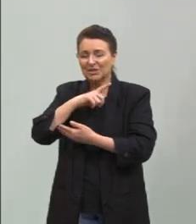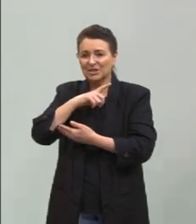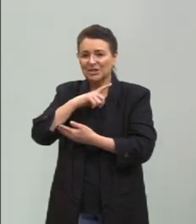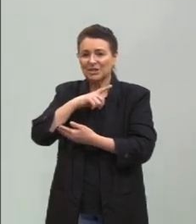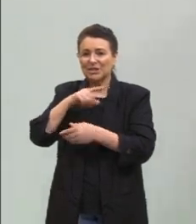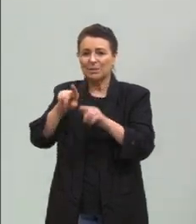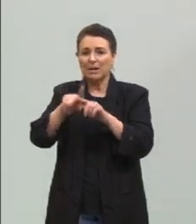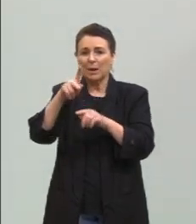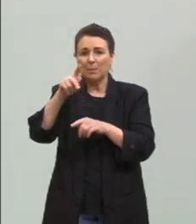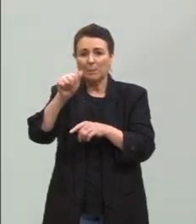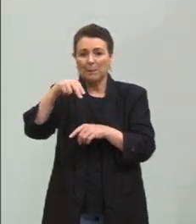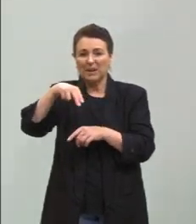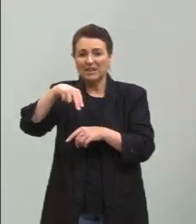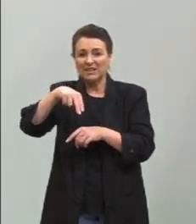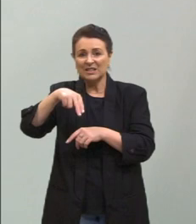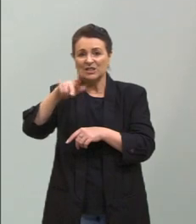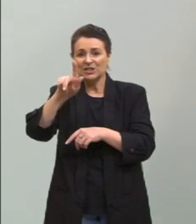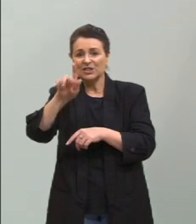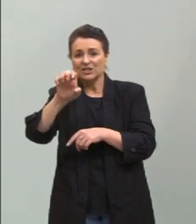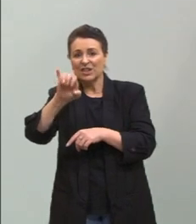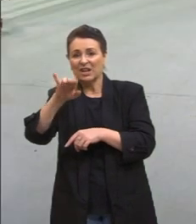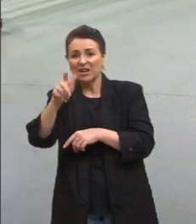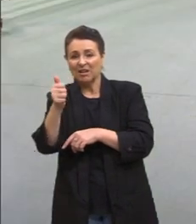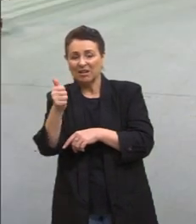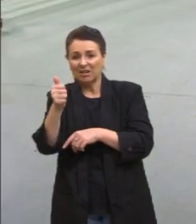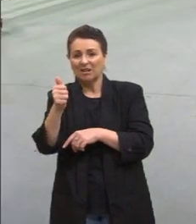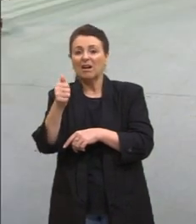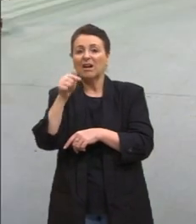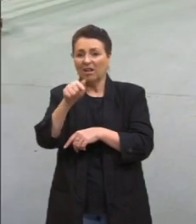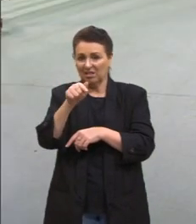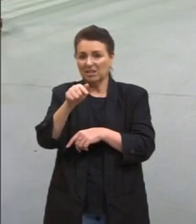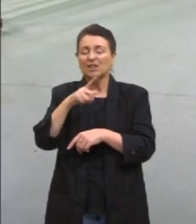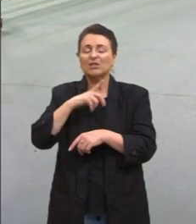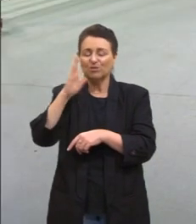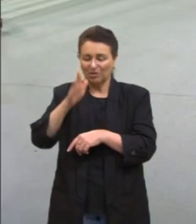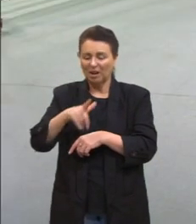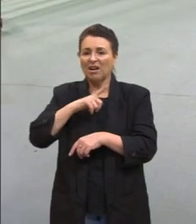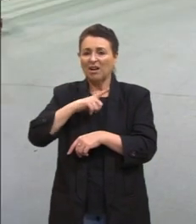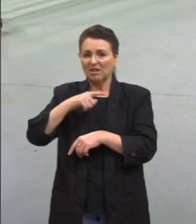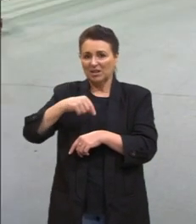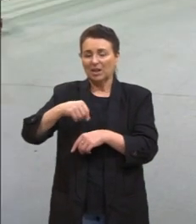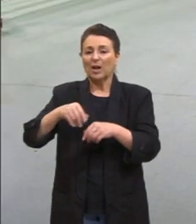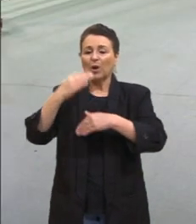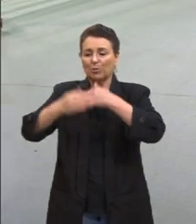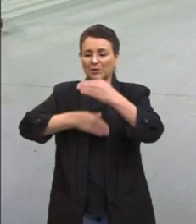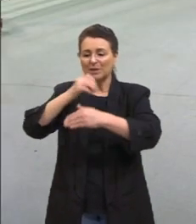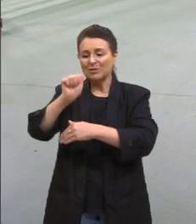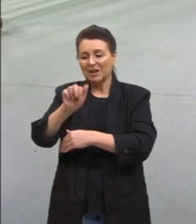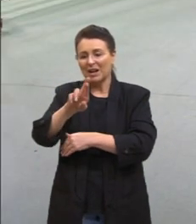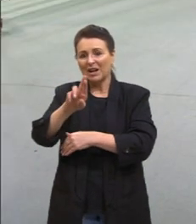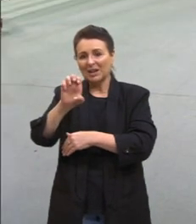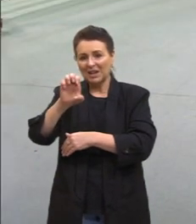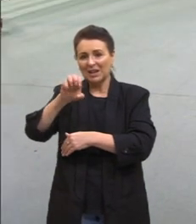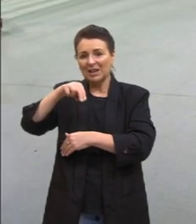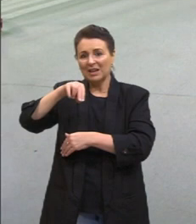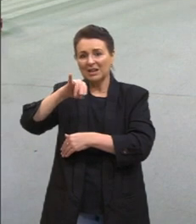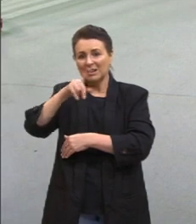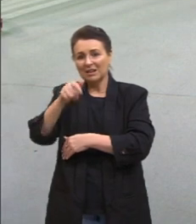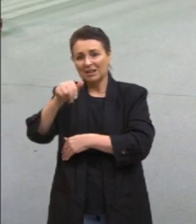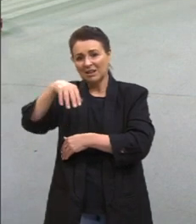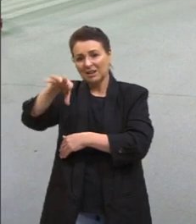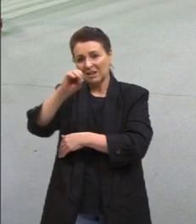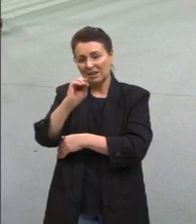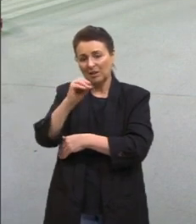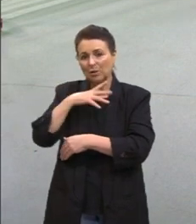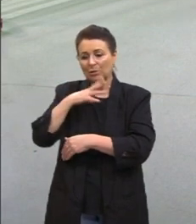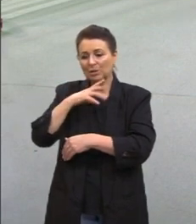Pangeia, então, ela vai formar dessa maneira, e então, é o processo de arenização. E quando